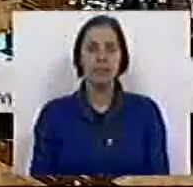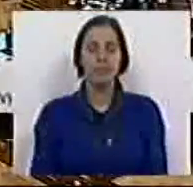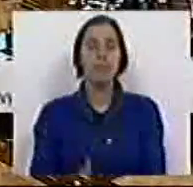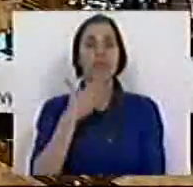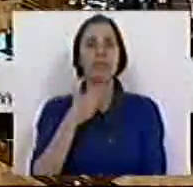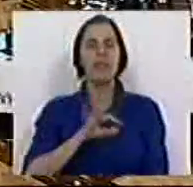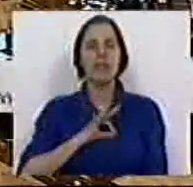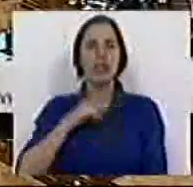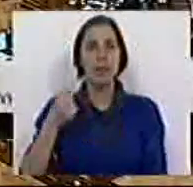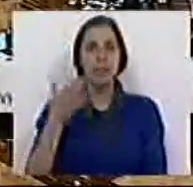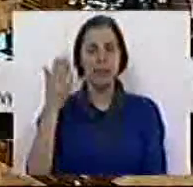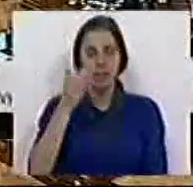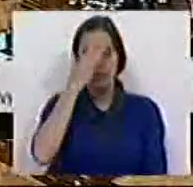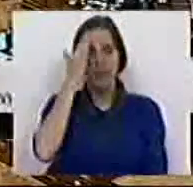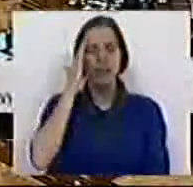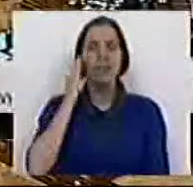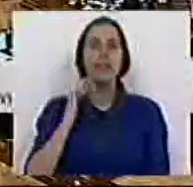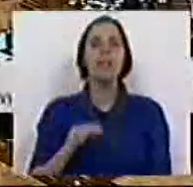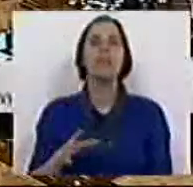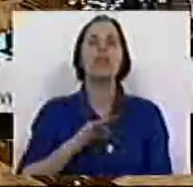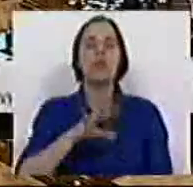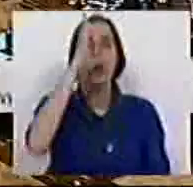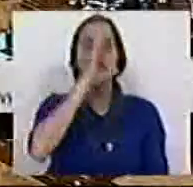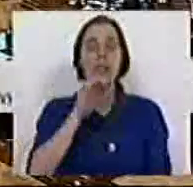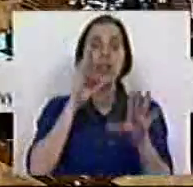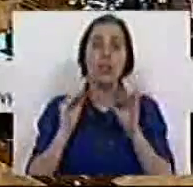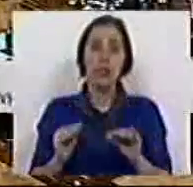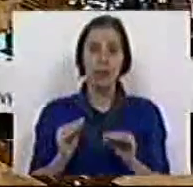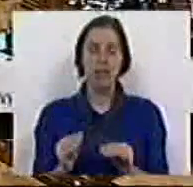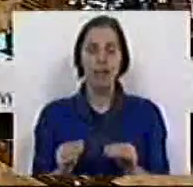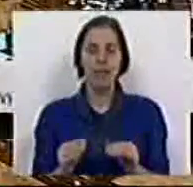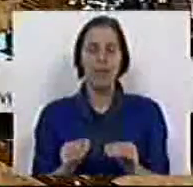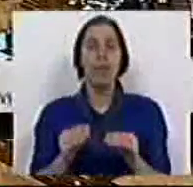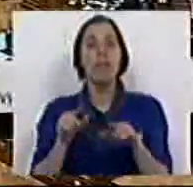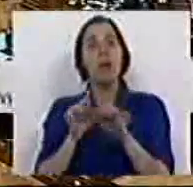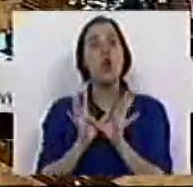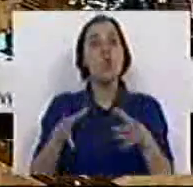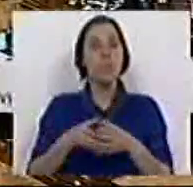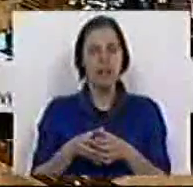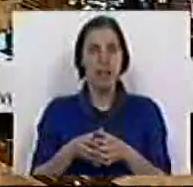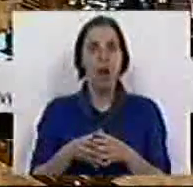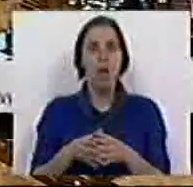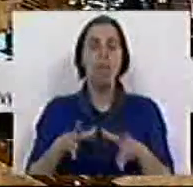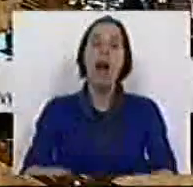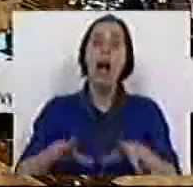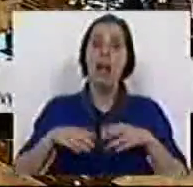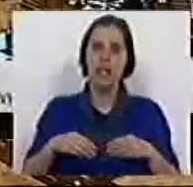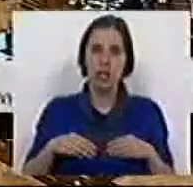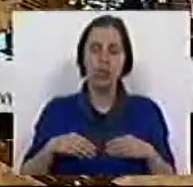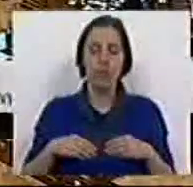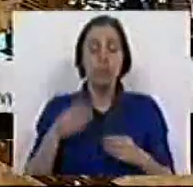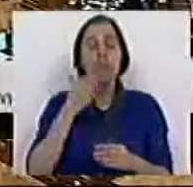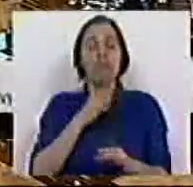Muito obrigado, Sra. Presidente. O Sr. Ministro da Educação, em sede de comissão, aceitou,